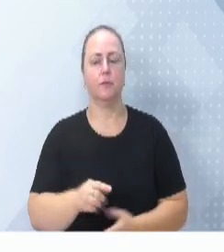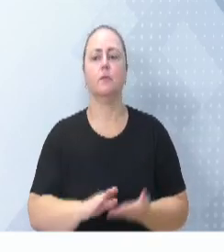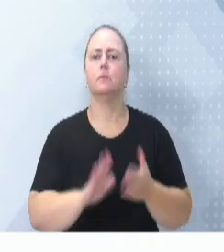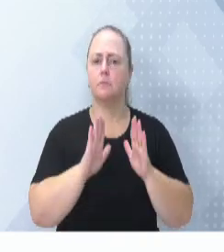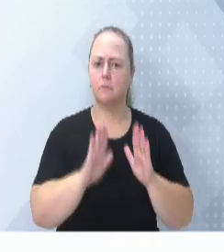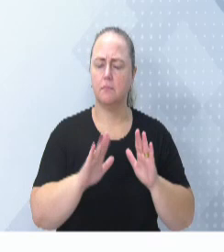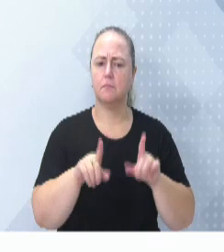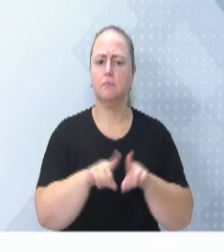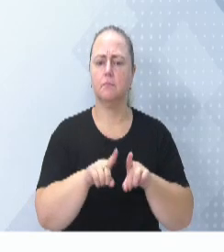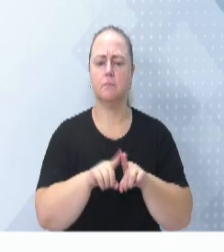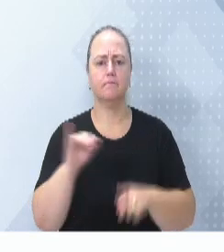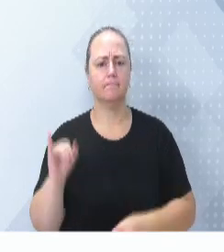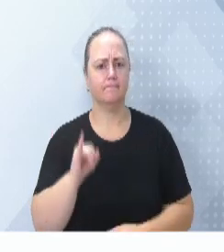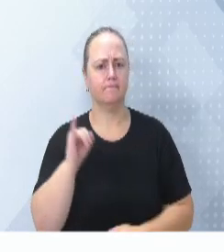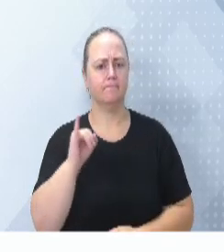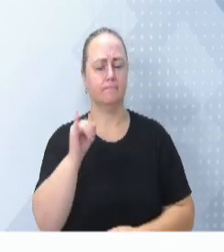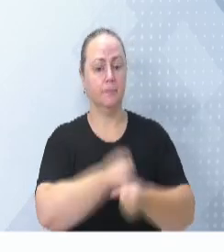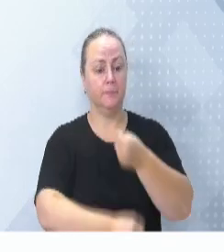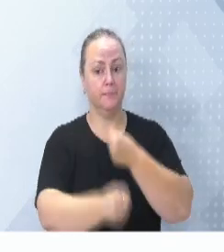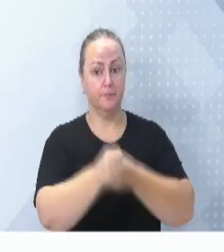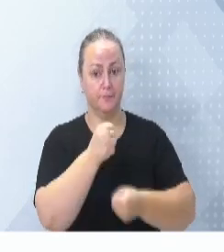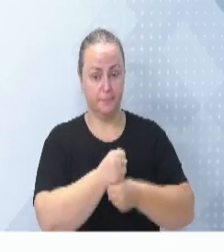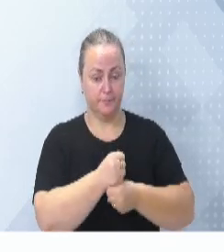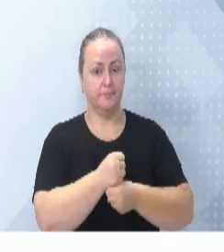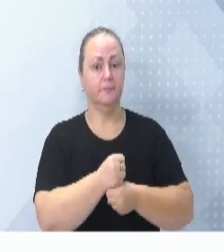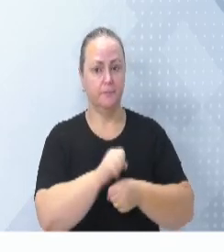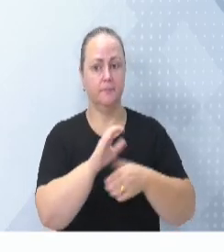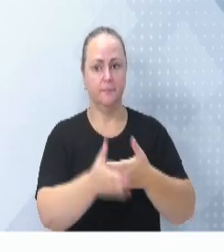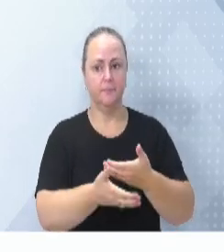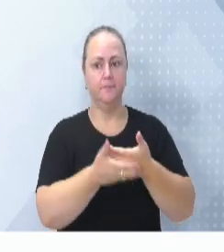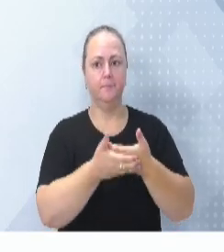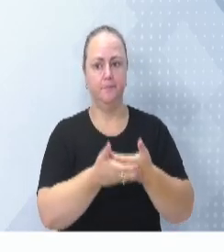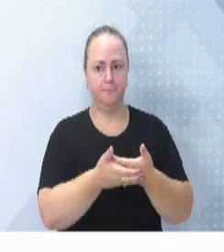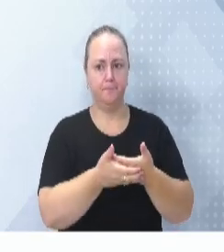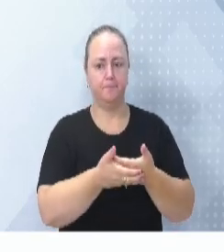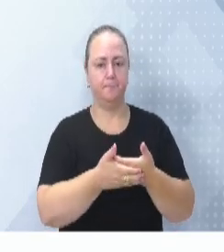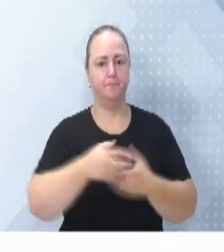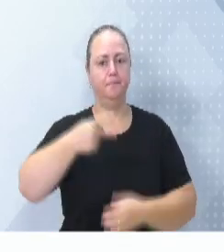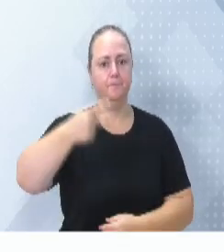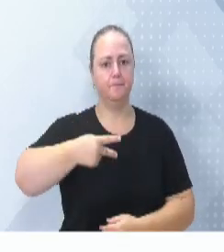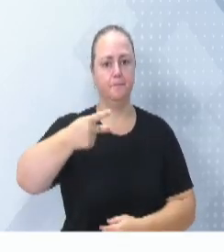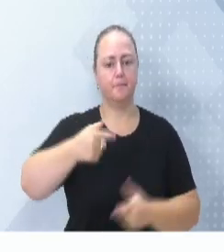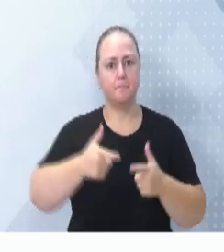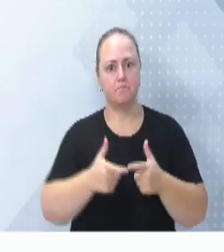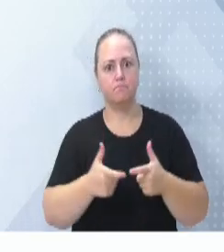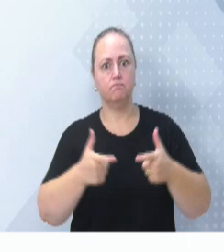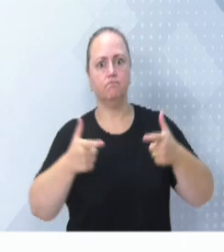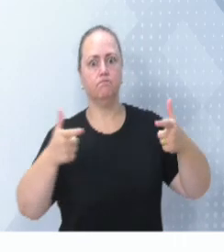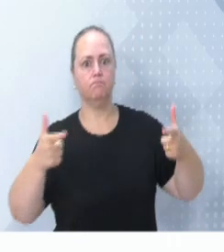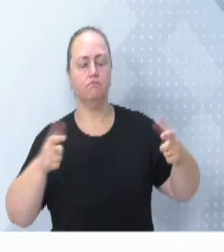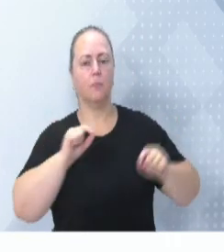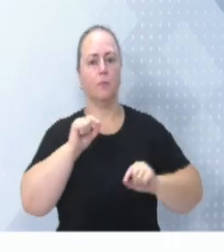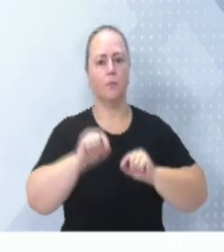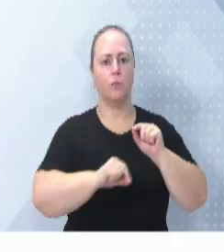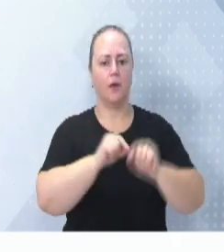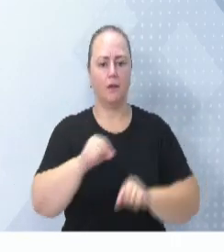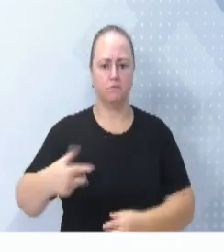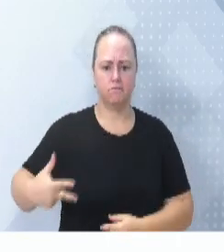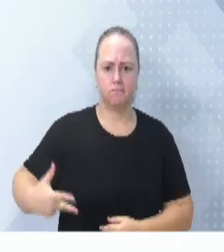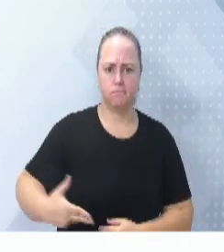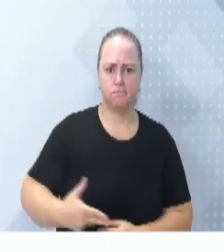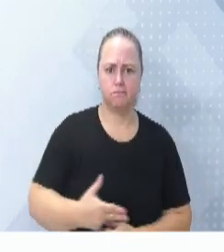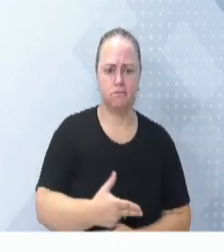um dado importante, no ano de 2022, o Hospital Santo Antônio foi o segundo maior hospital em que mais operou principalmente